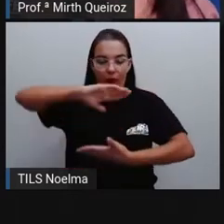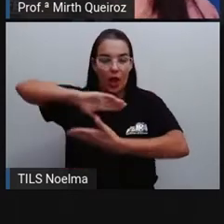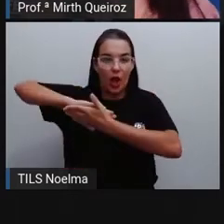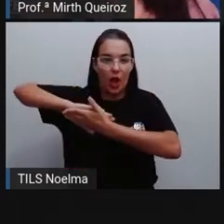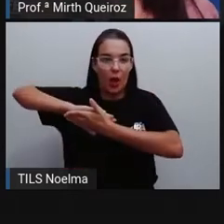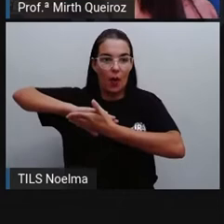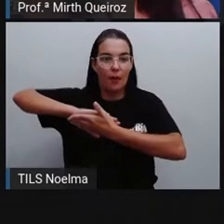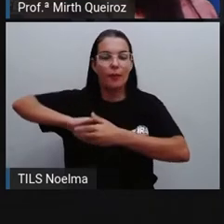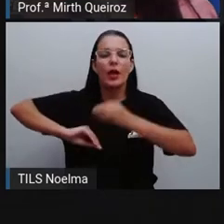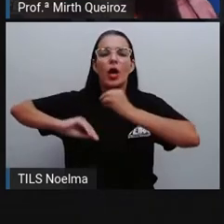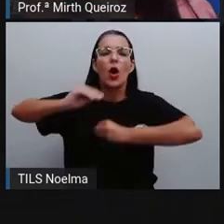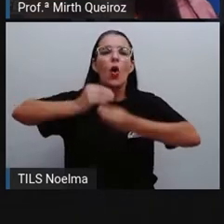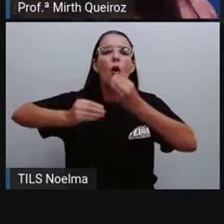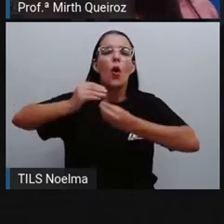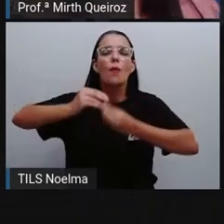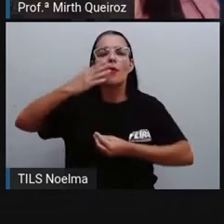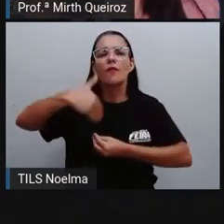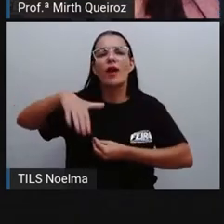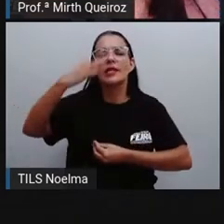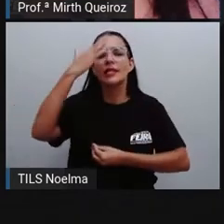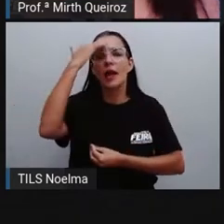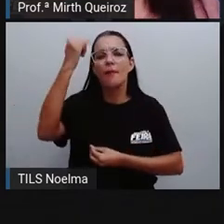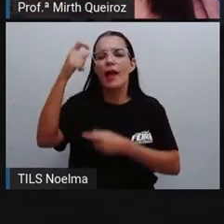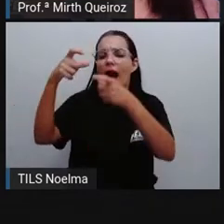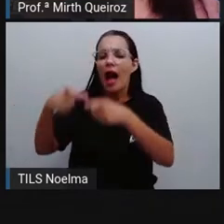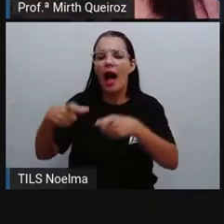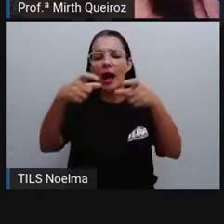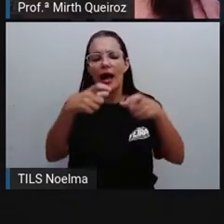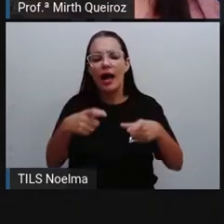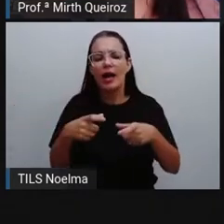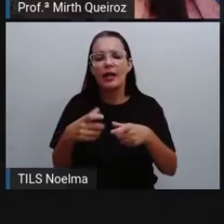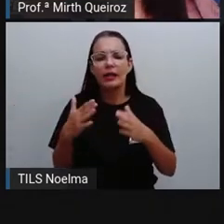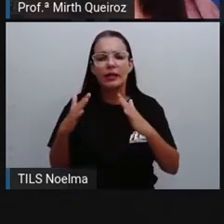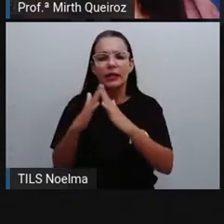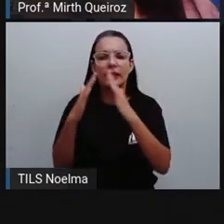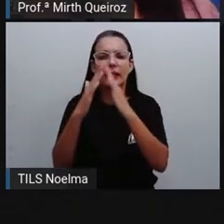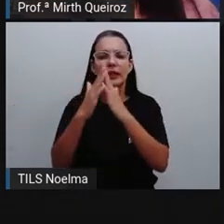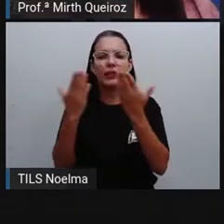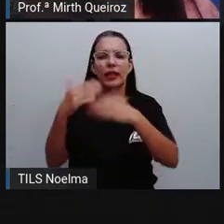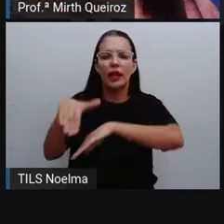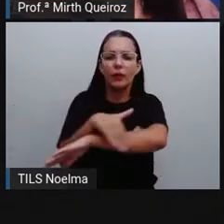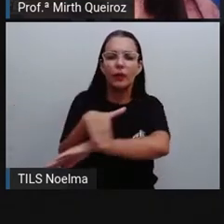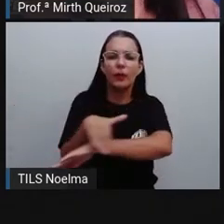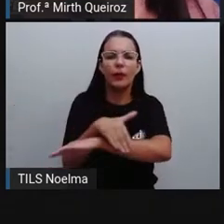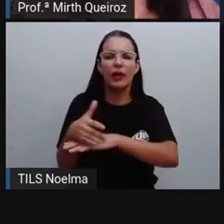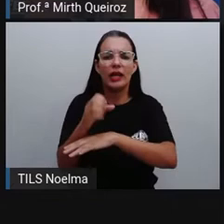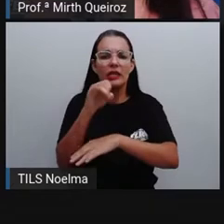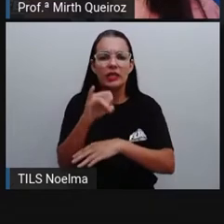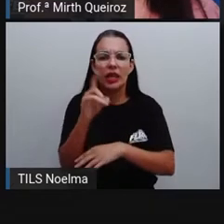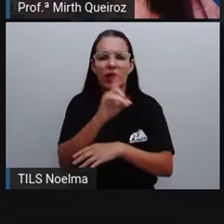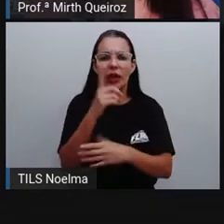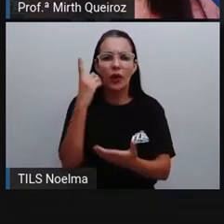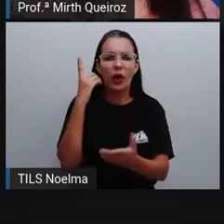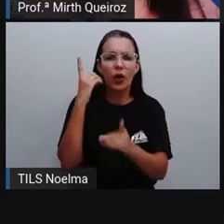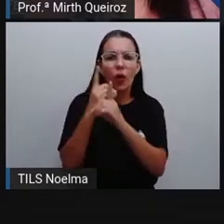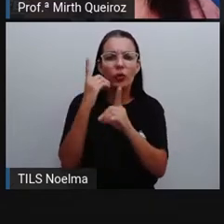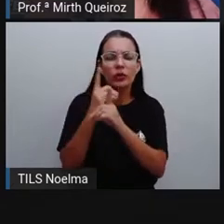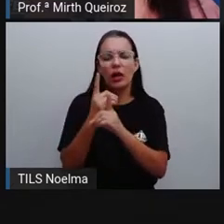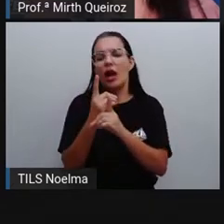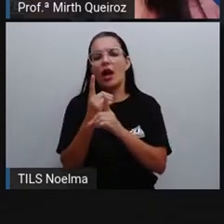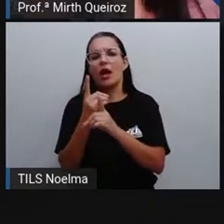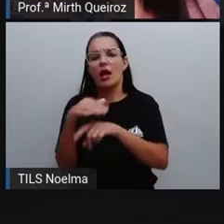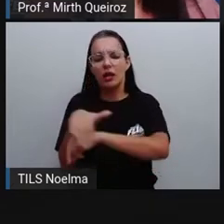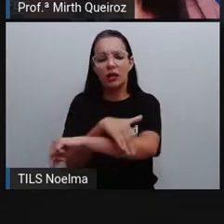onde é a casa da pessoa? E se não encontrar o endereço, o que acontece com essa carta, né? Por isso que é importante